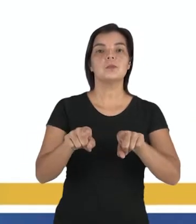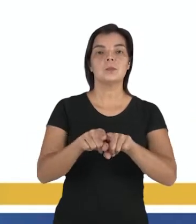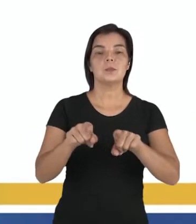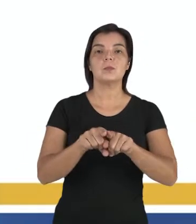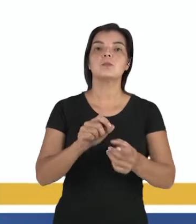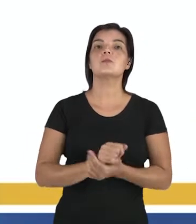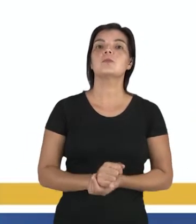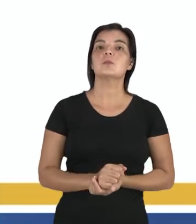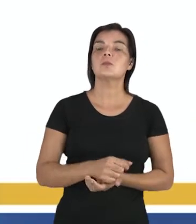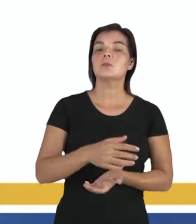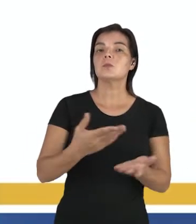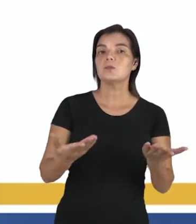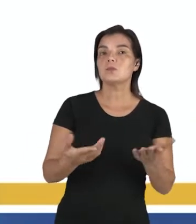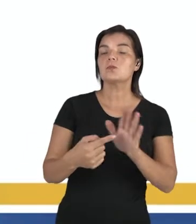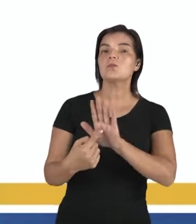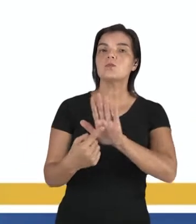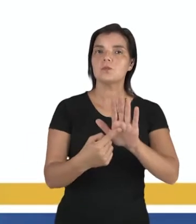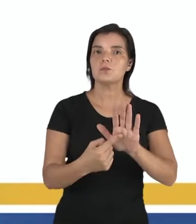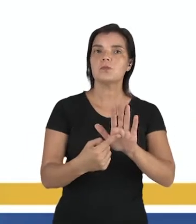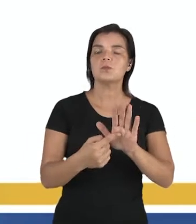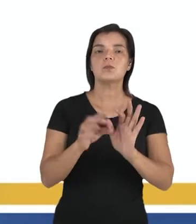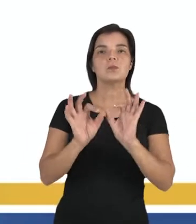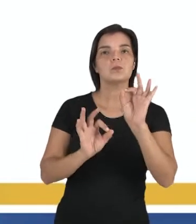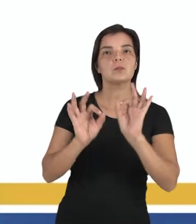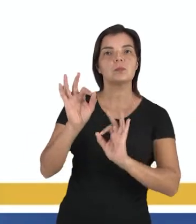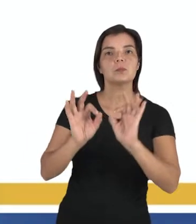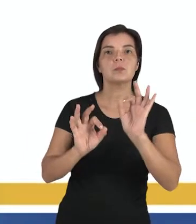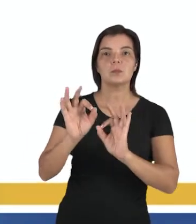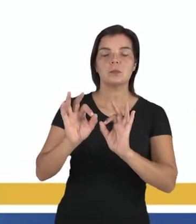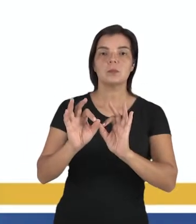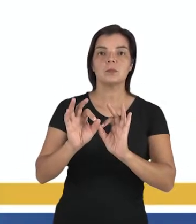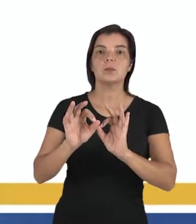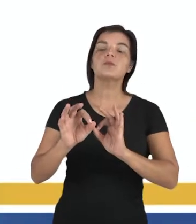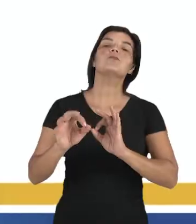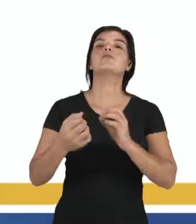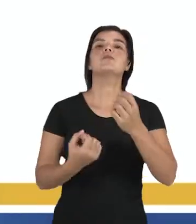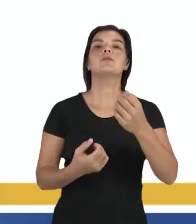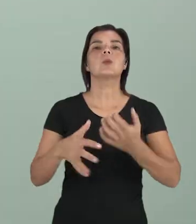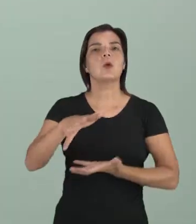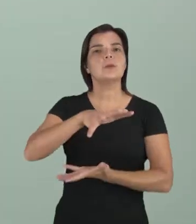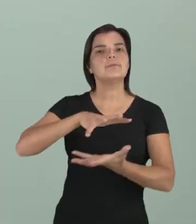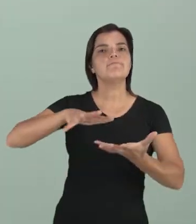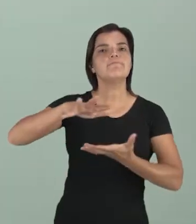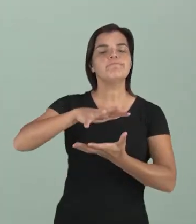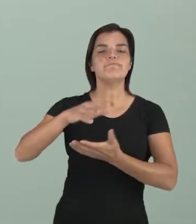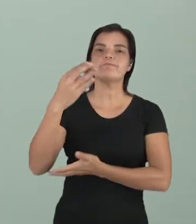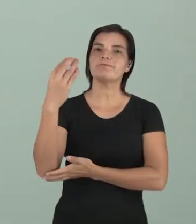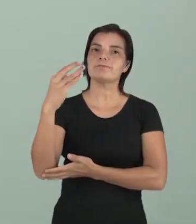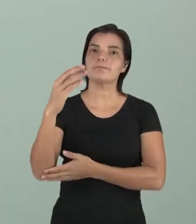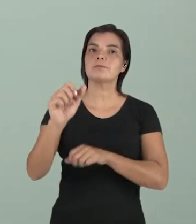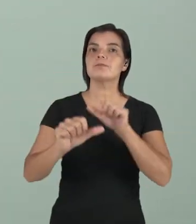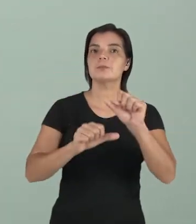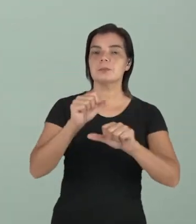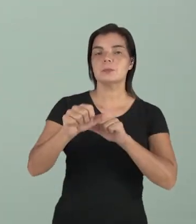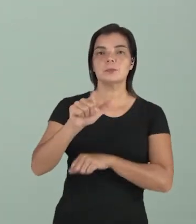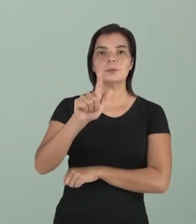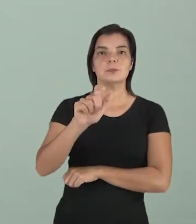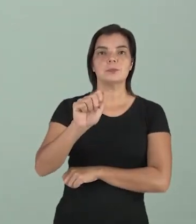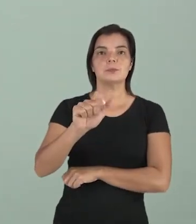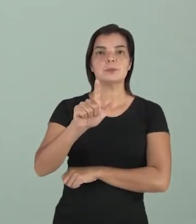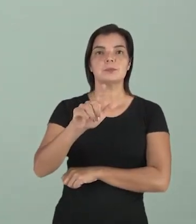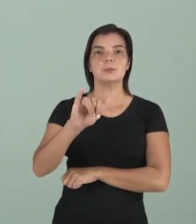um personagem que foi protagonista nessa revolução científica da modernidade que foi Galileu